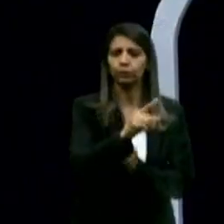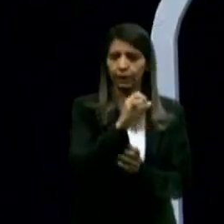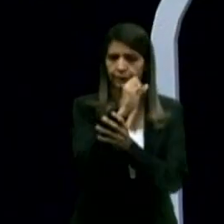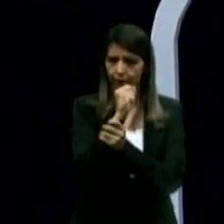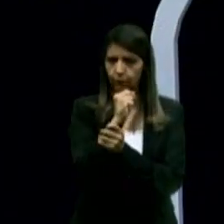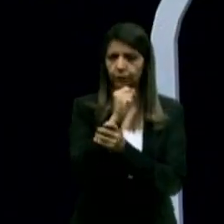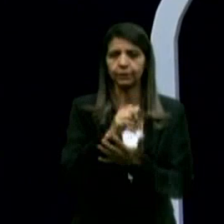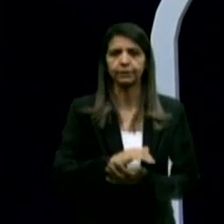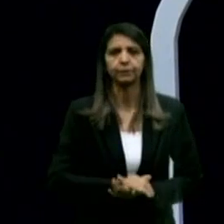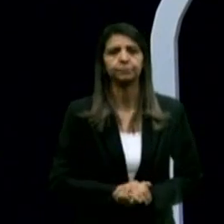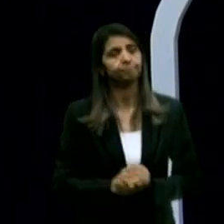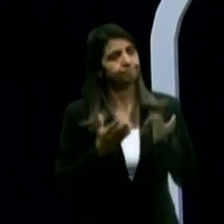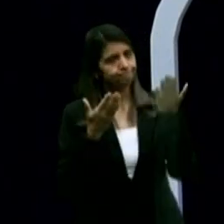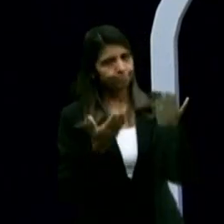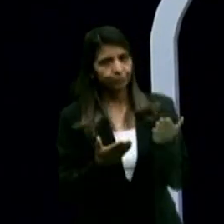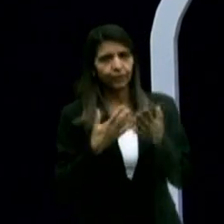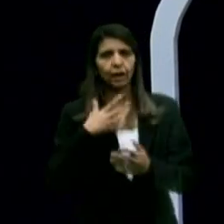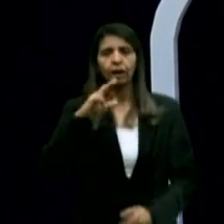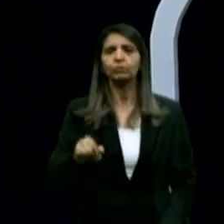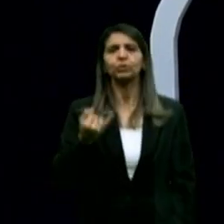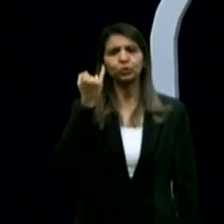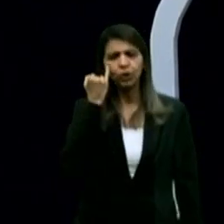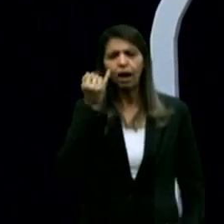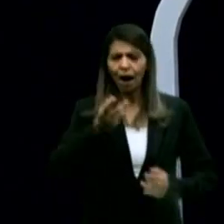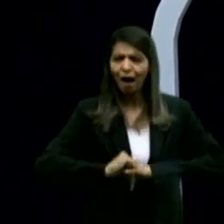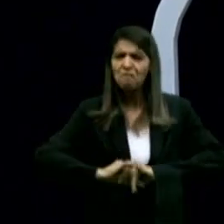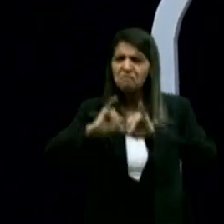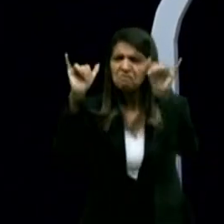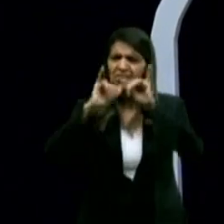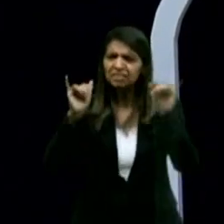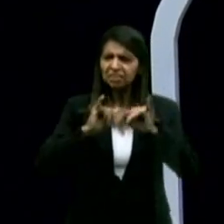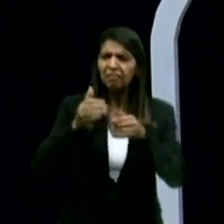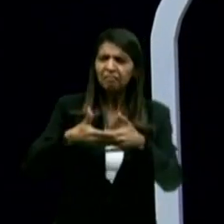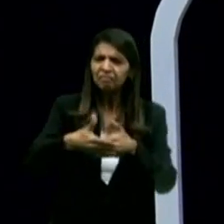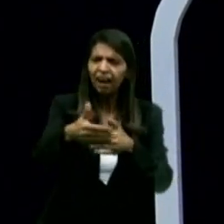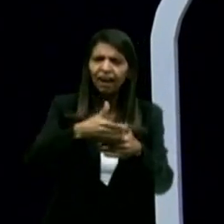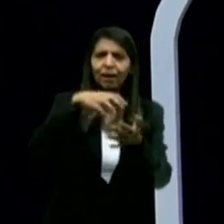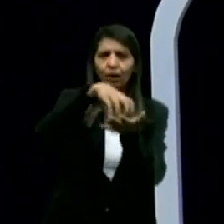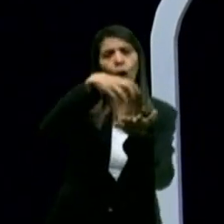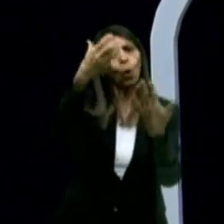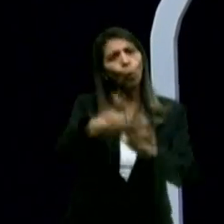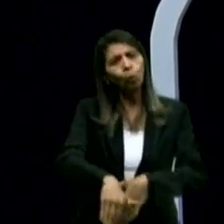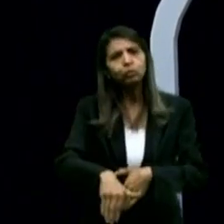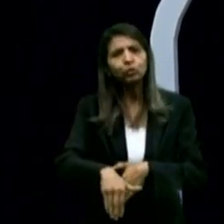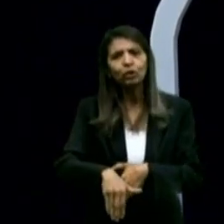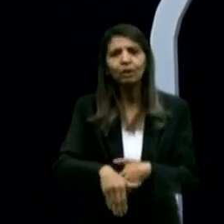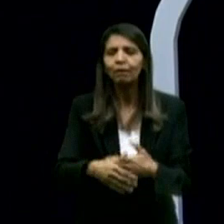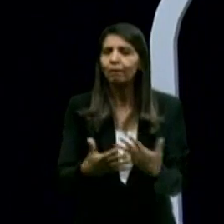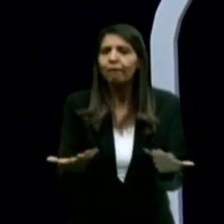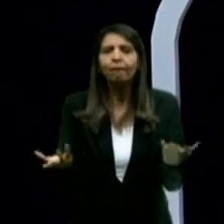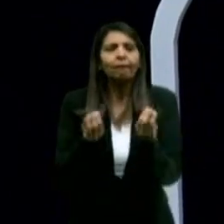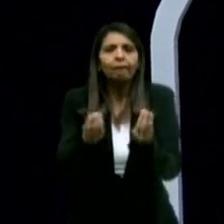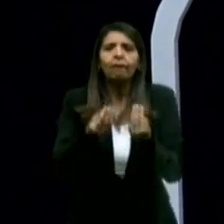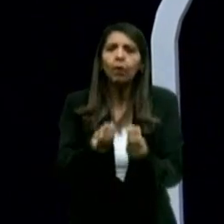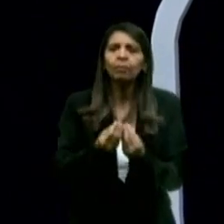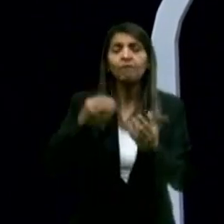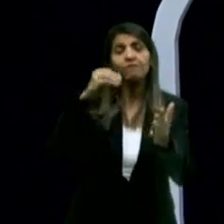Pedro, o João Azevedo anunciou só agora a realização de concursos públicos. E mais uma vez demonstrou seu